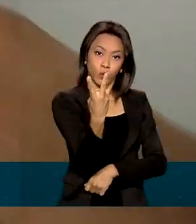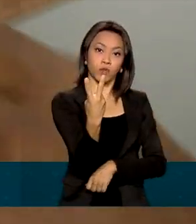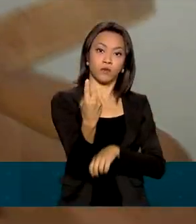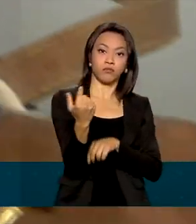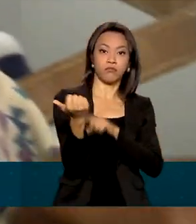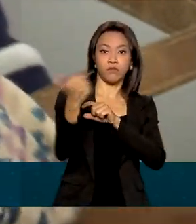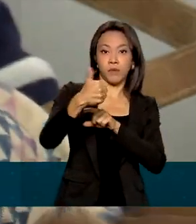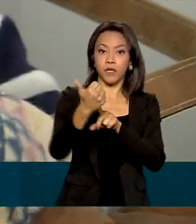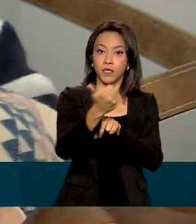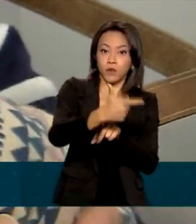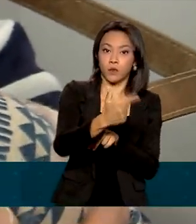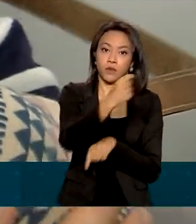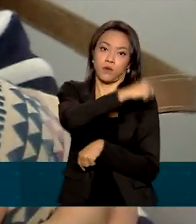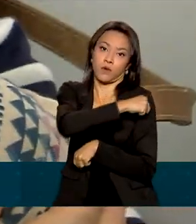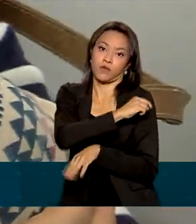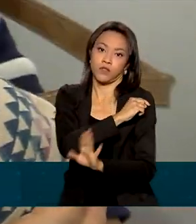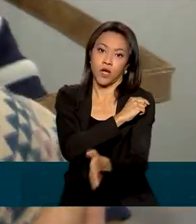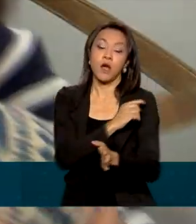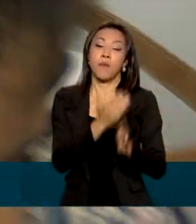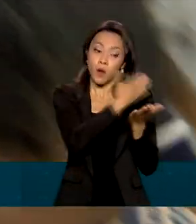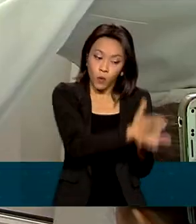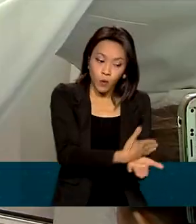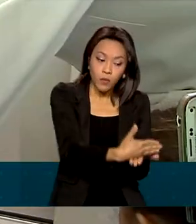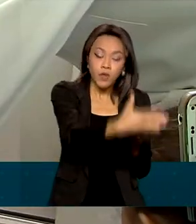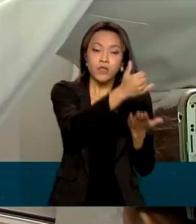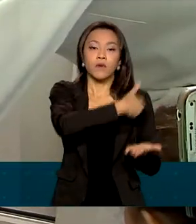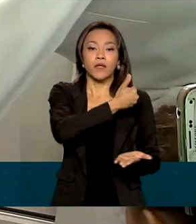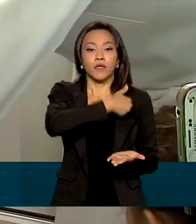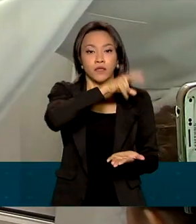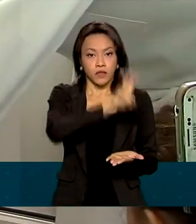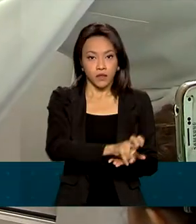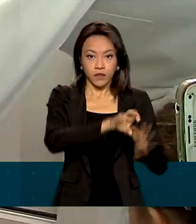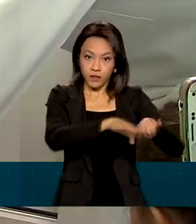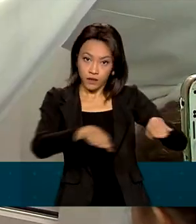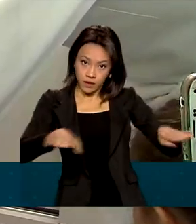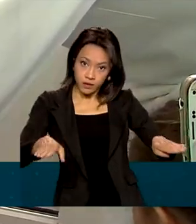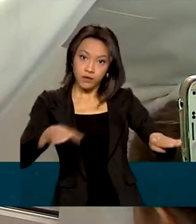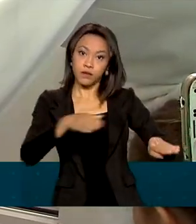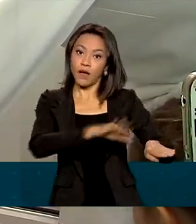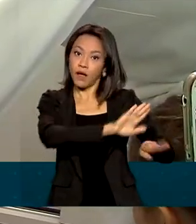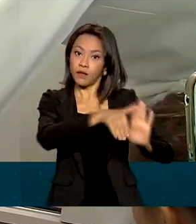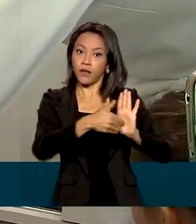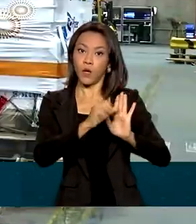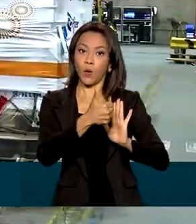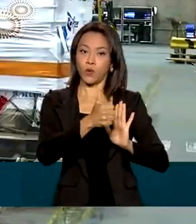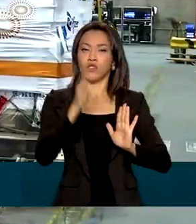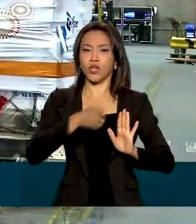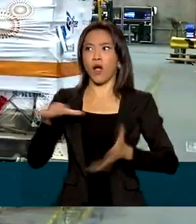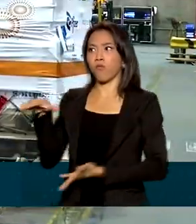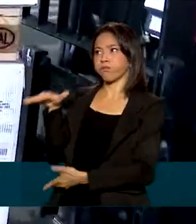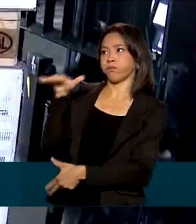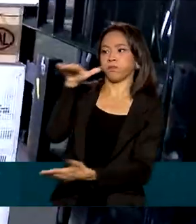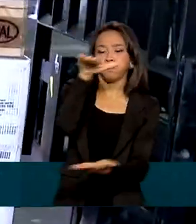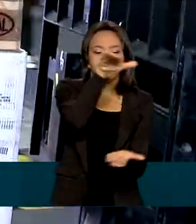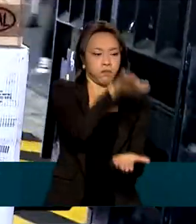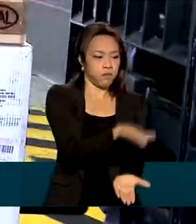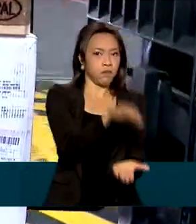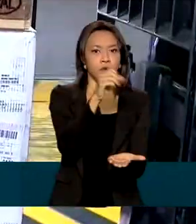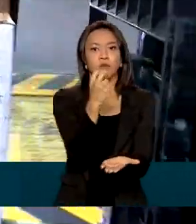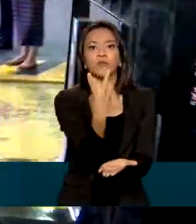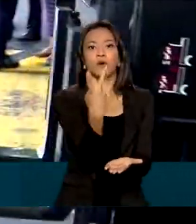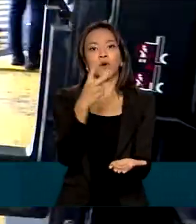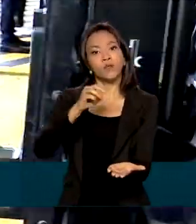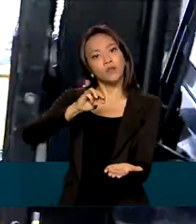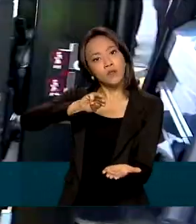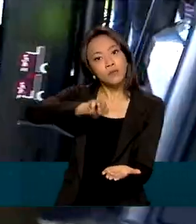Para o início da imunização em crianças de 5 a 11 anos, a pasta já recebeu quase 2,5 milhões de